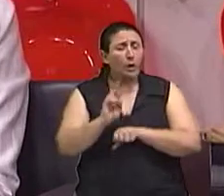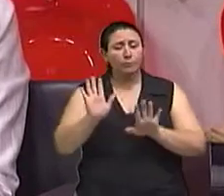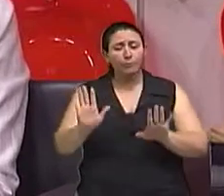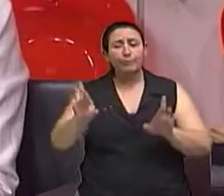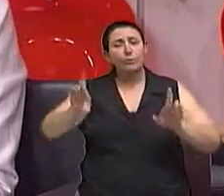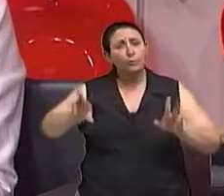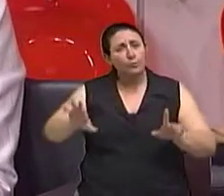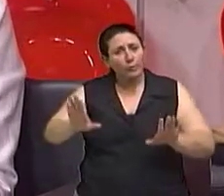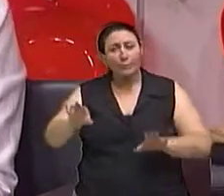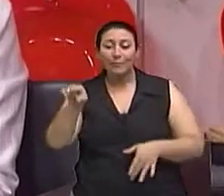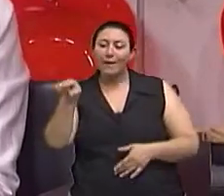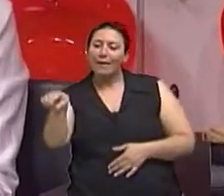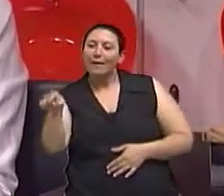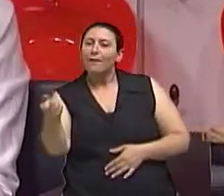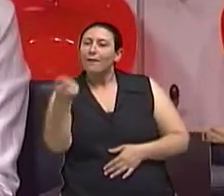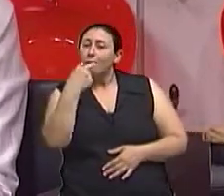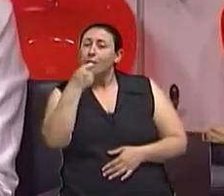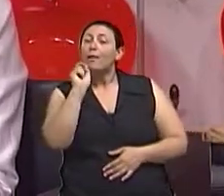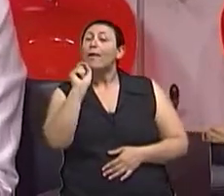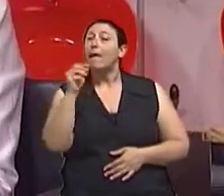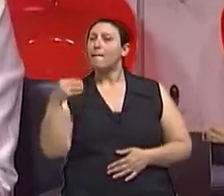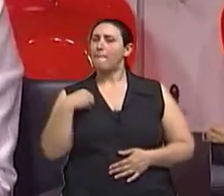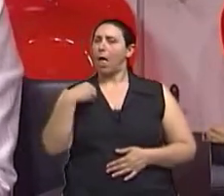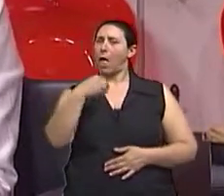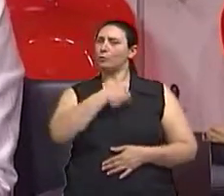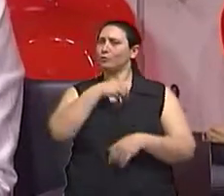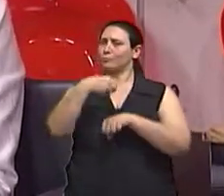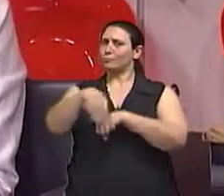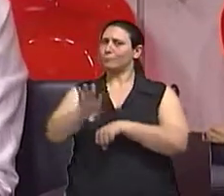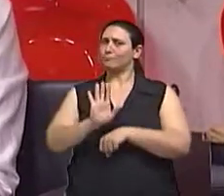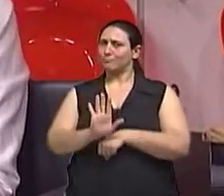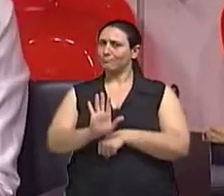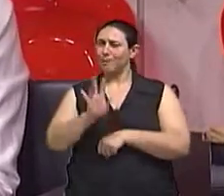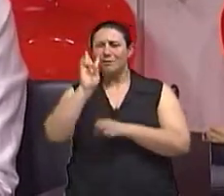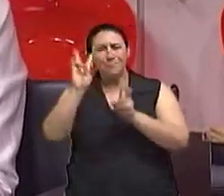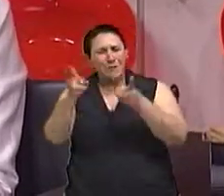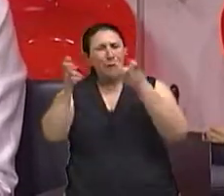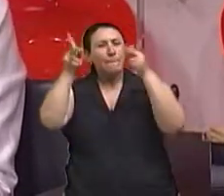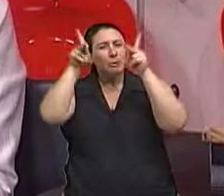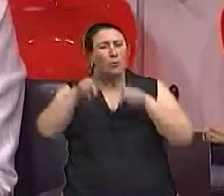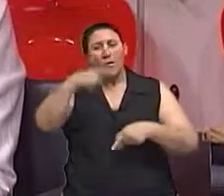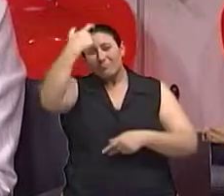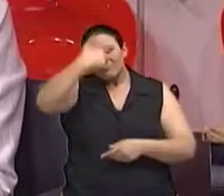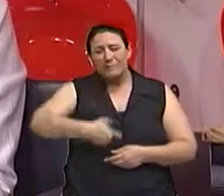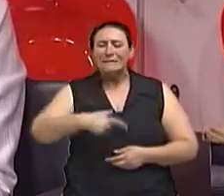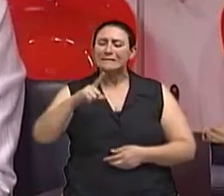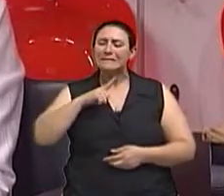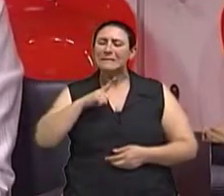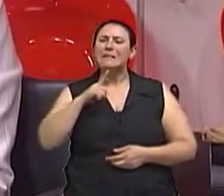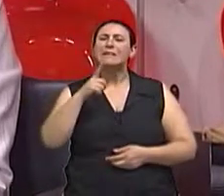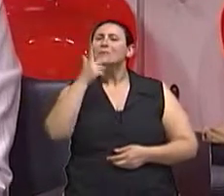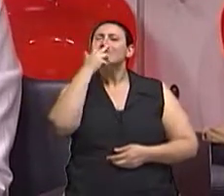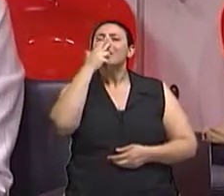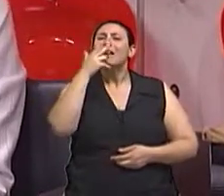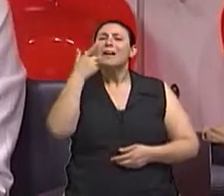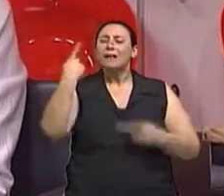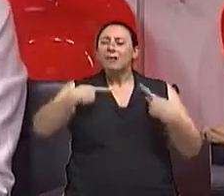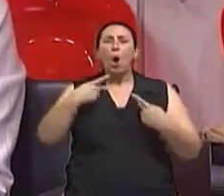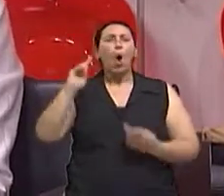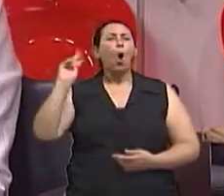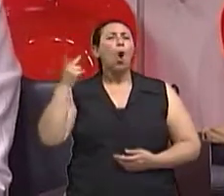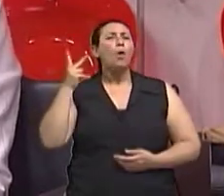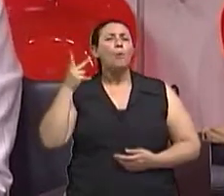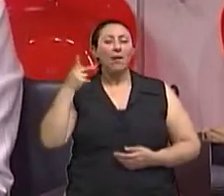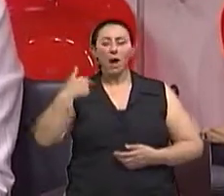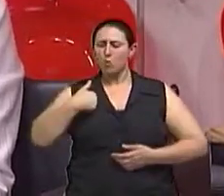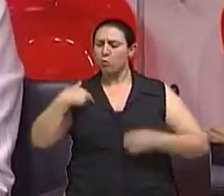anabolizante, ele é indicado por um médico, quando se tem deficiência do hormônio testosterona. Em alguns casos,